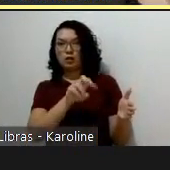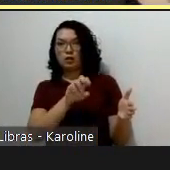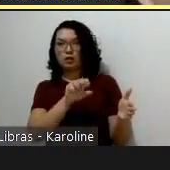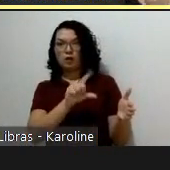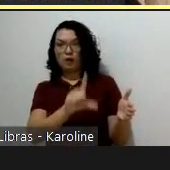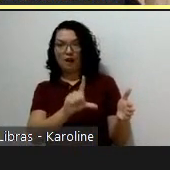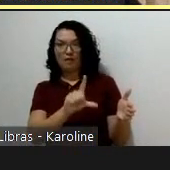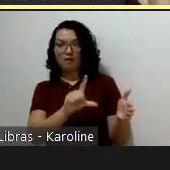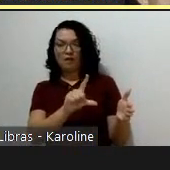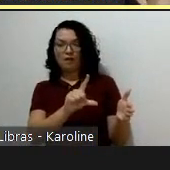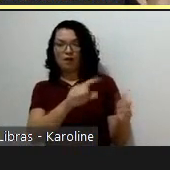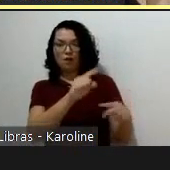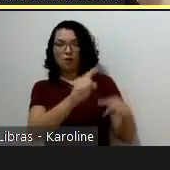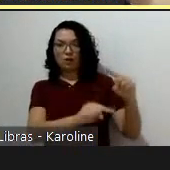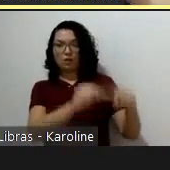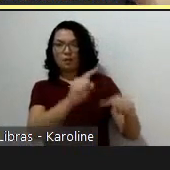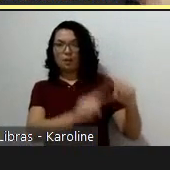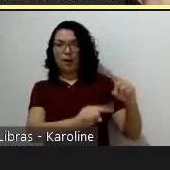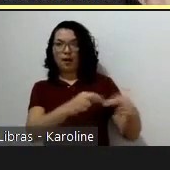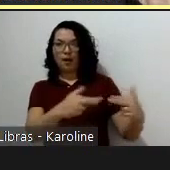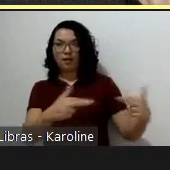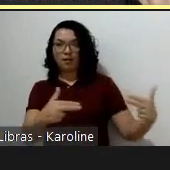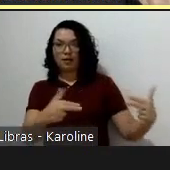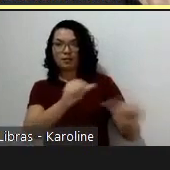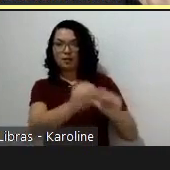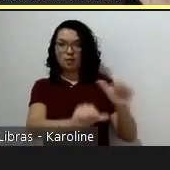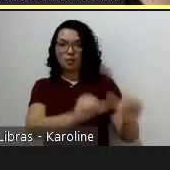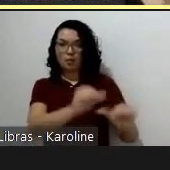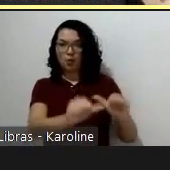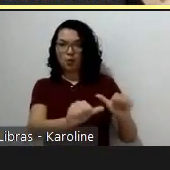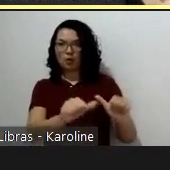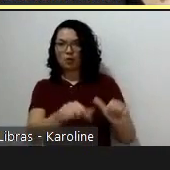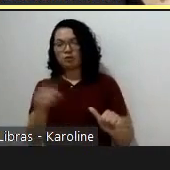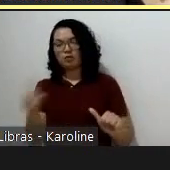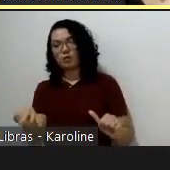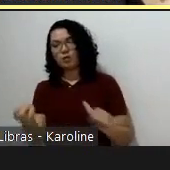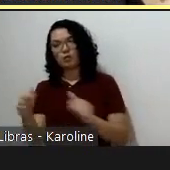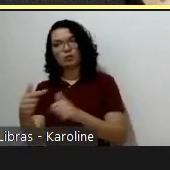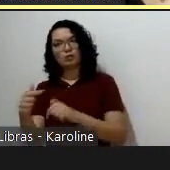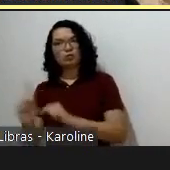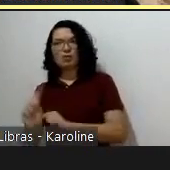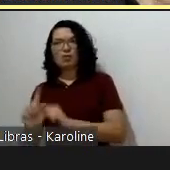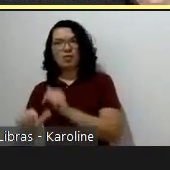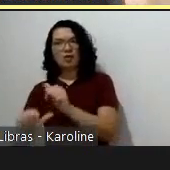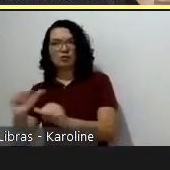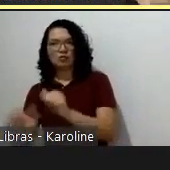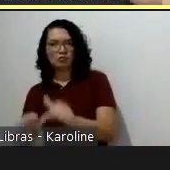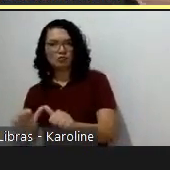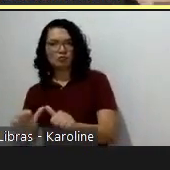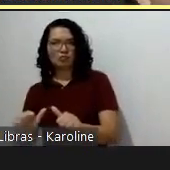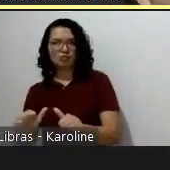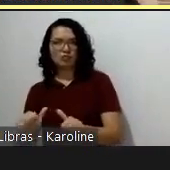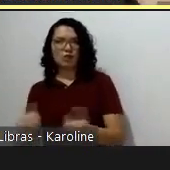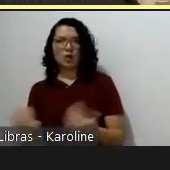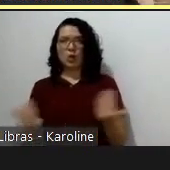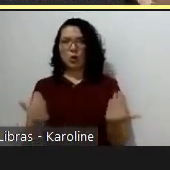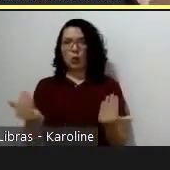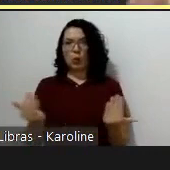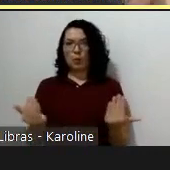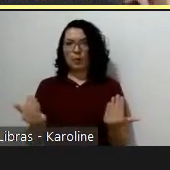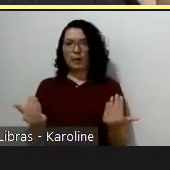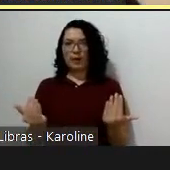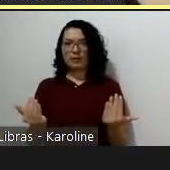não são em termos de sustentabilidade, materiais reciclados são bons, materiais virgens não.